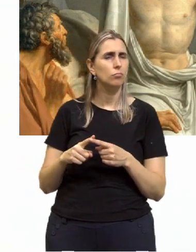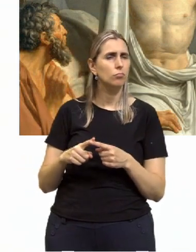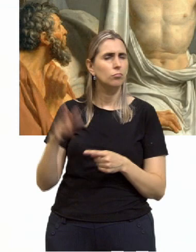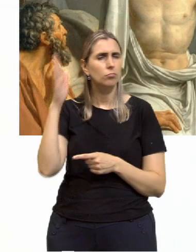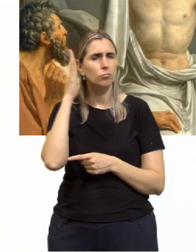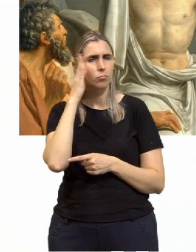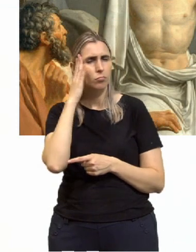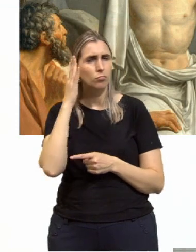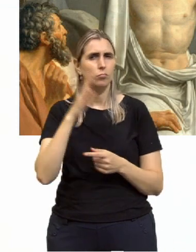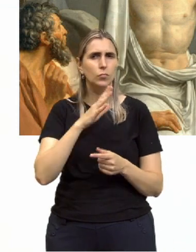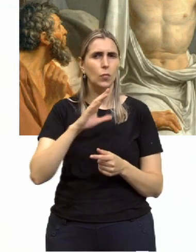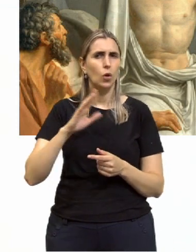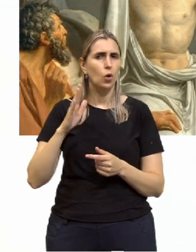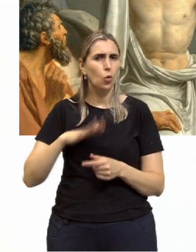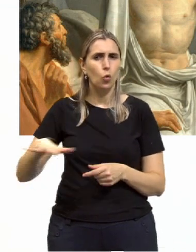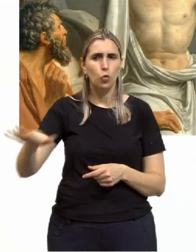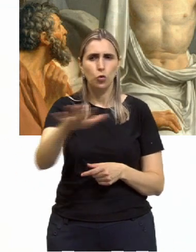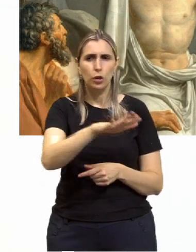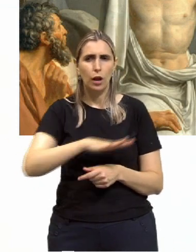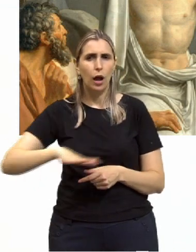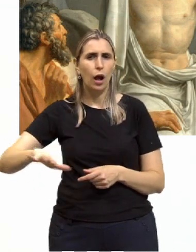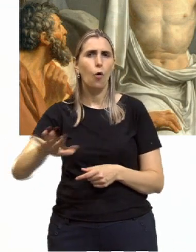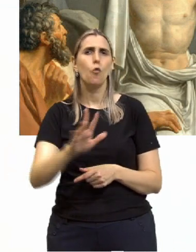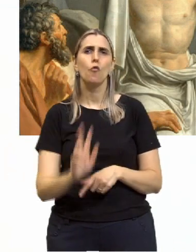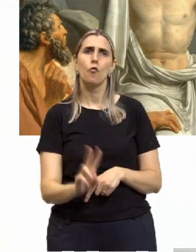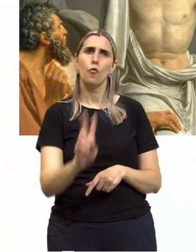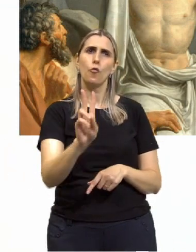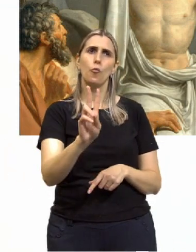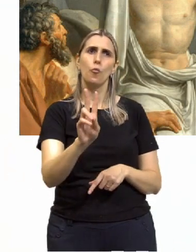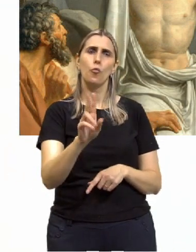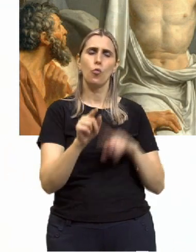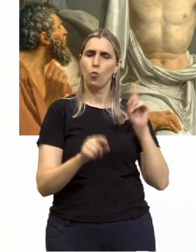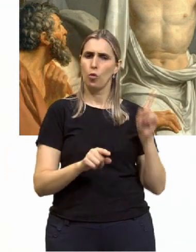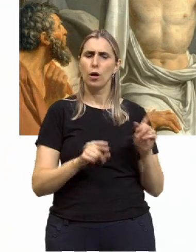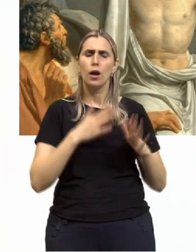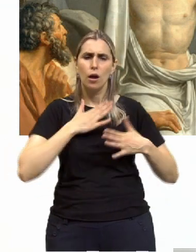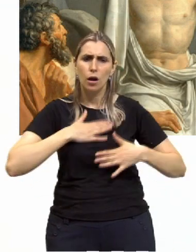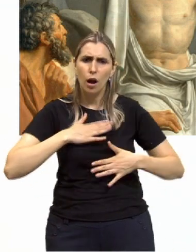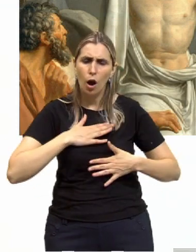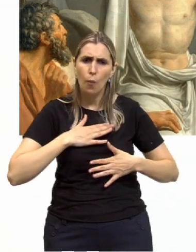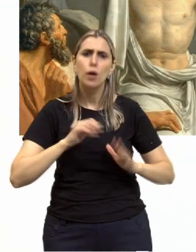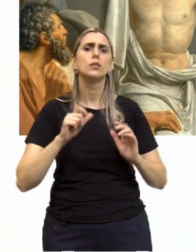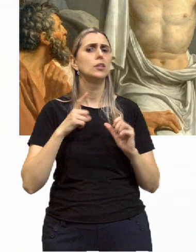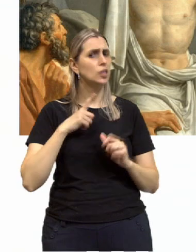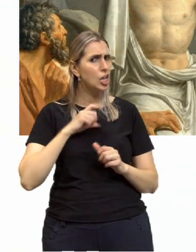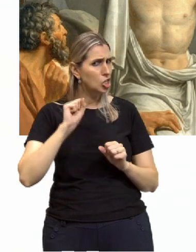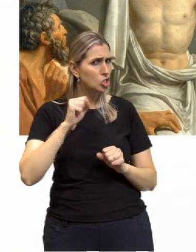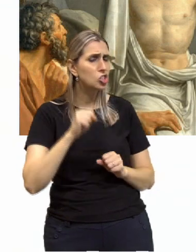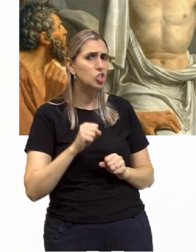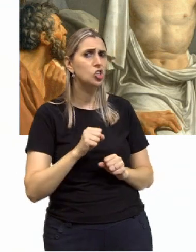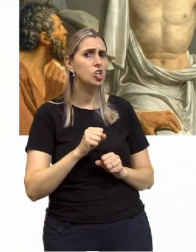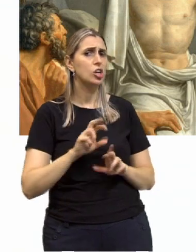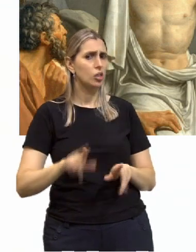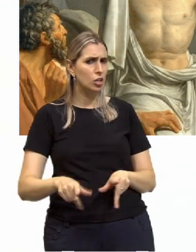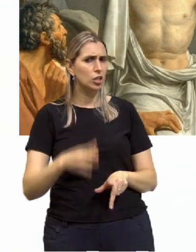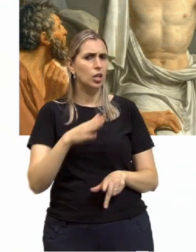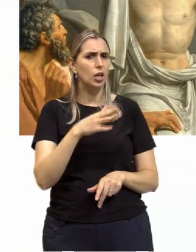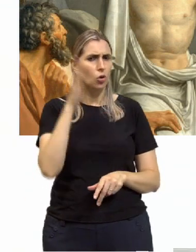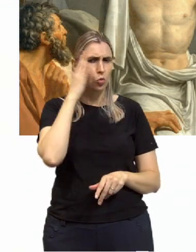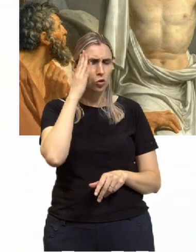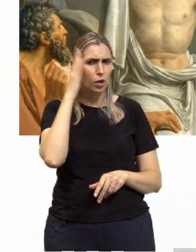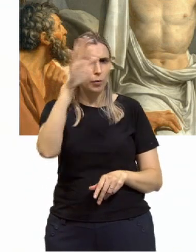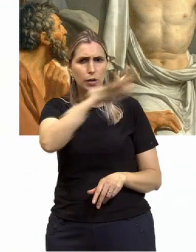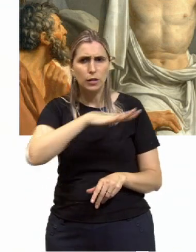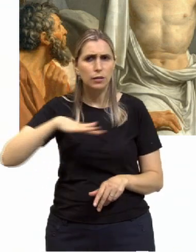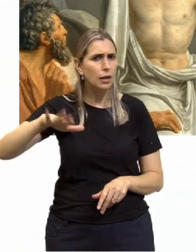saber universalmente válido. Para o sofista não existe isso. Só que, não, calma, temos sim. Tem um saber que é universalmente